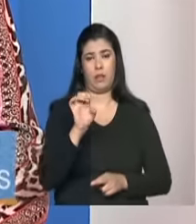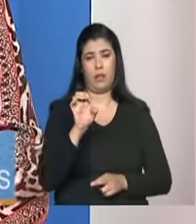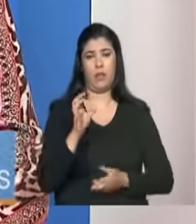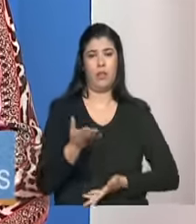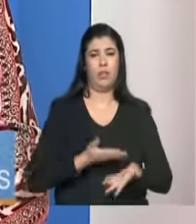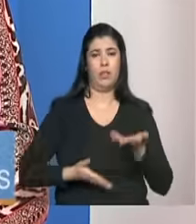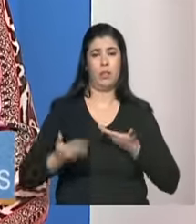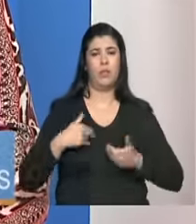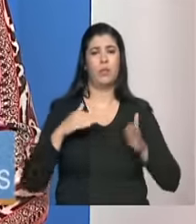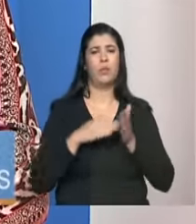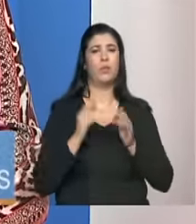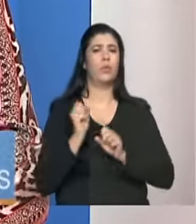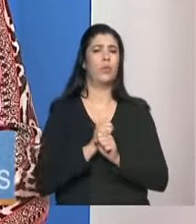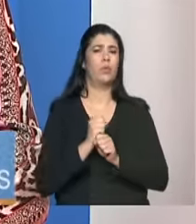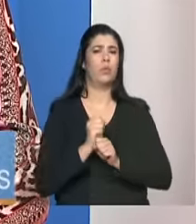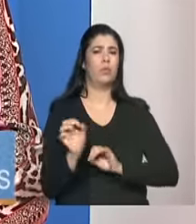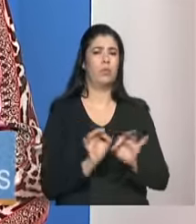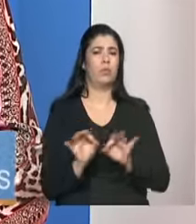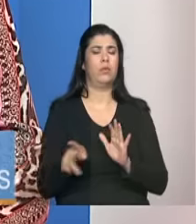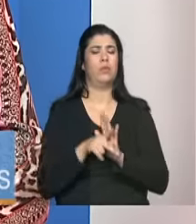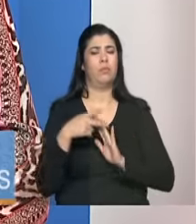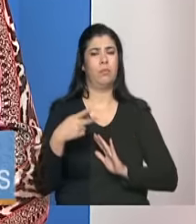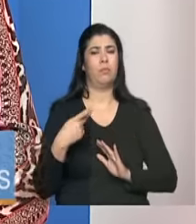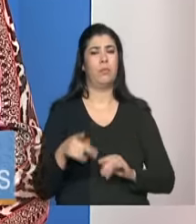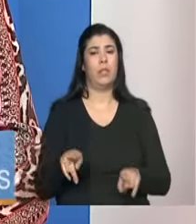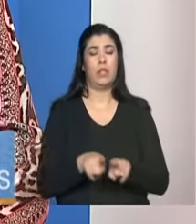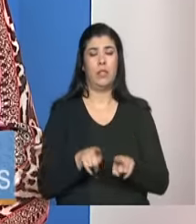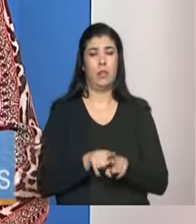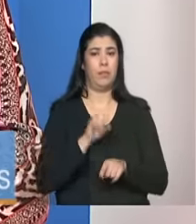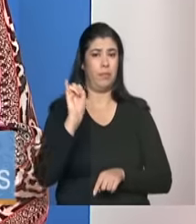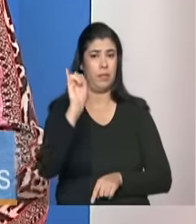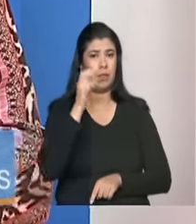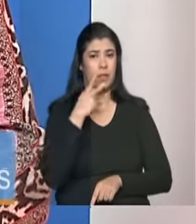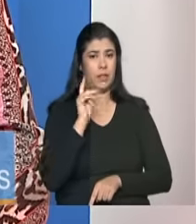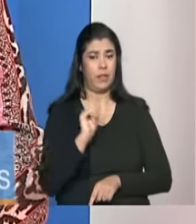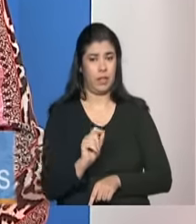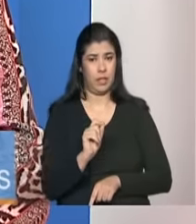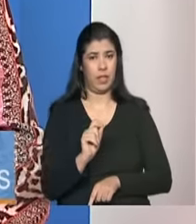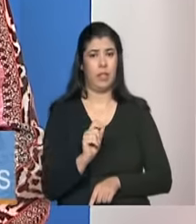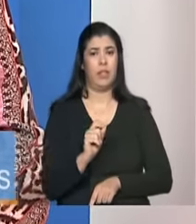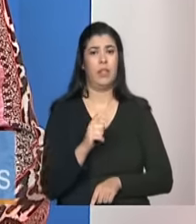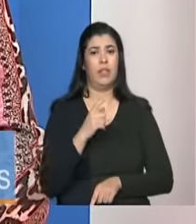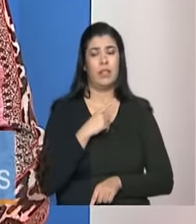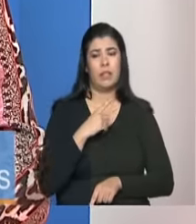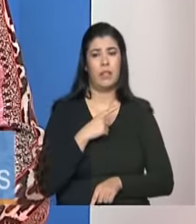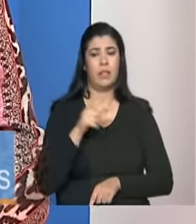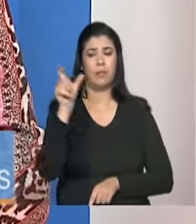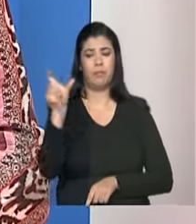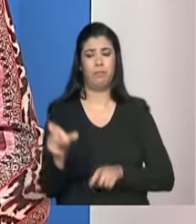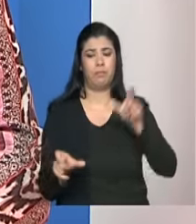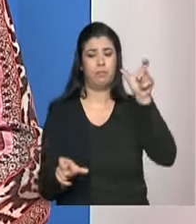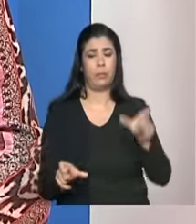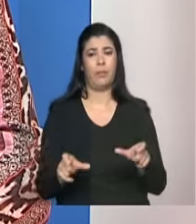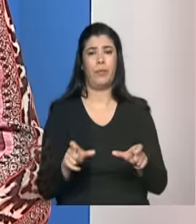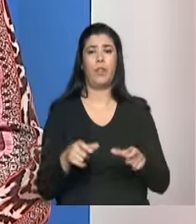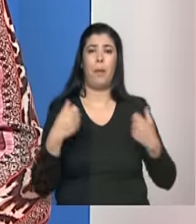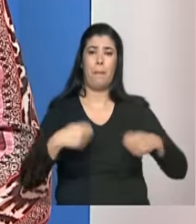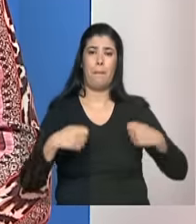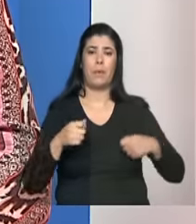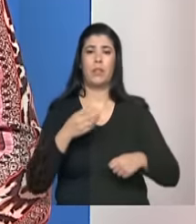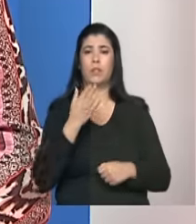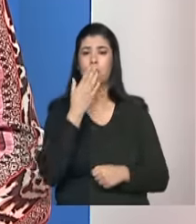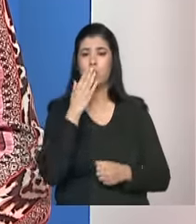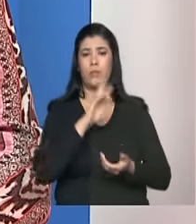mas acho que é importante destacar também que como se tratam de demandas de outras políticas é